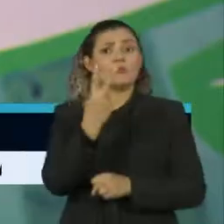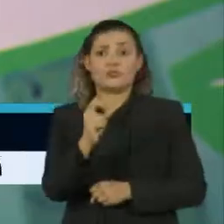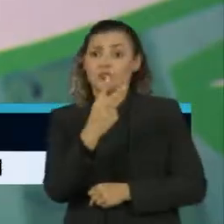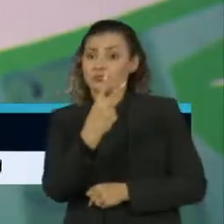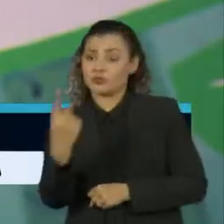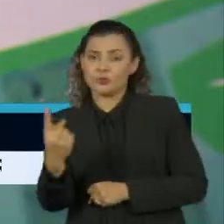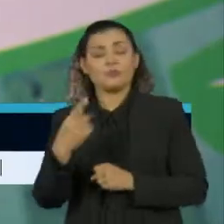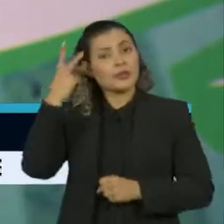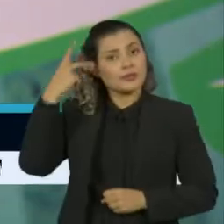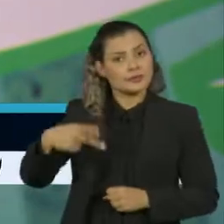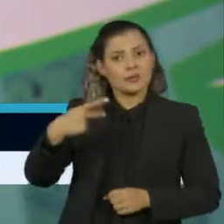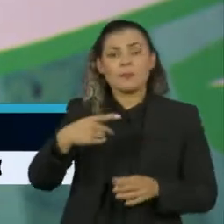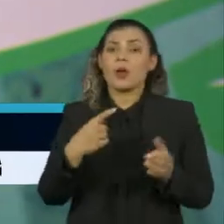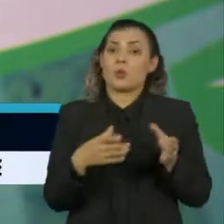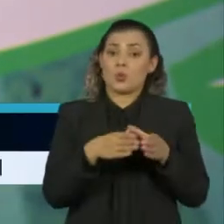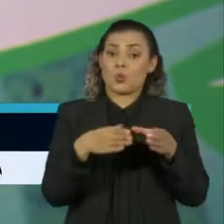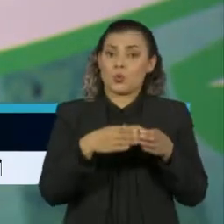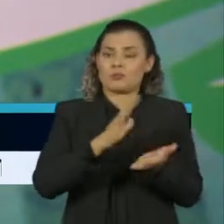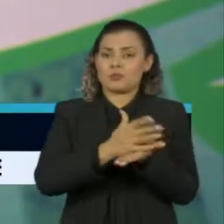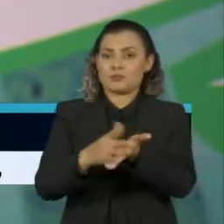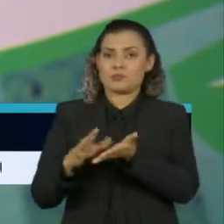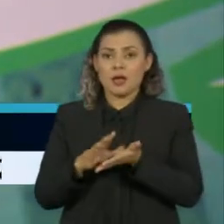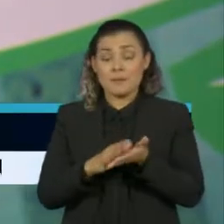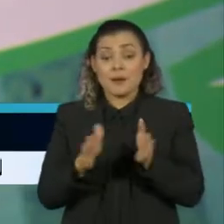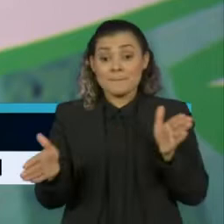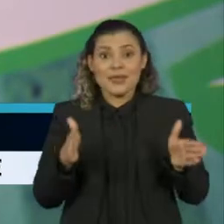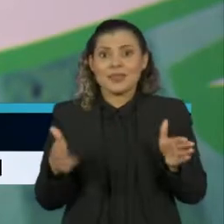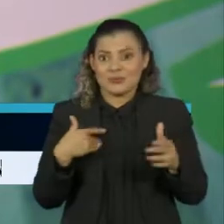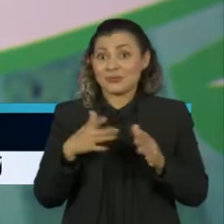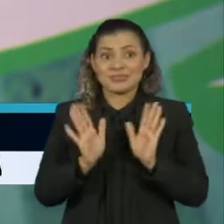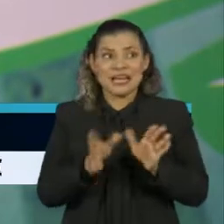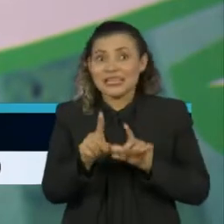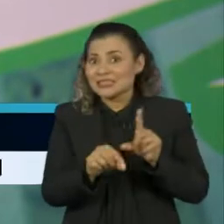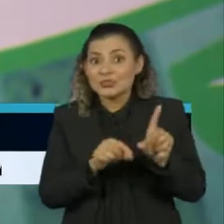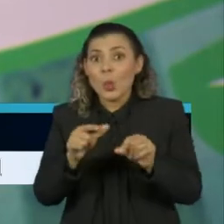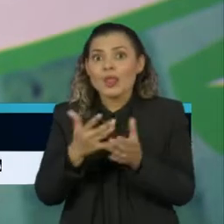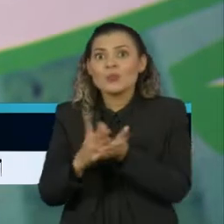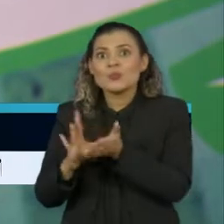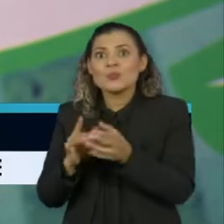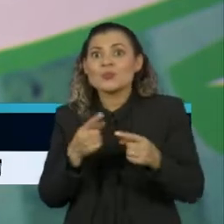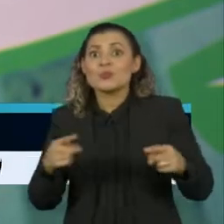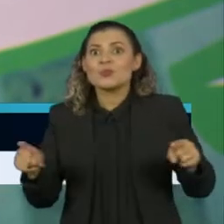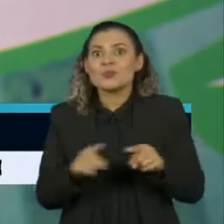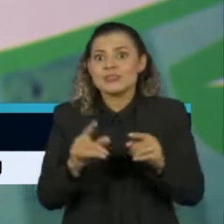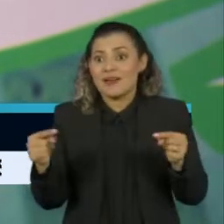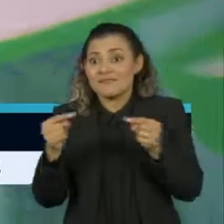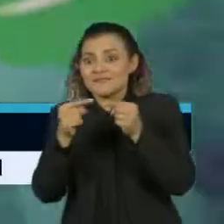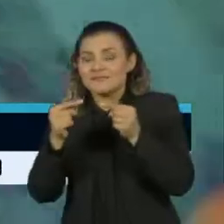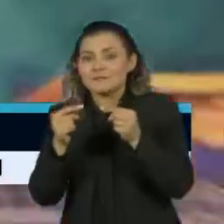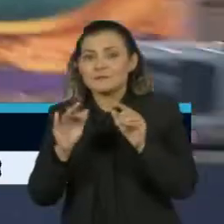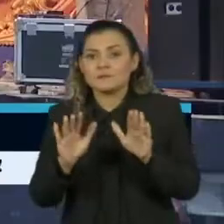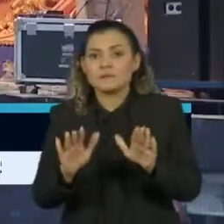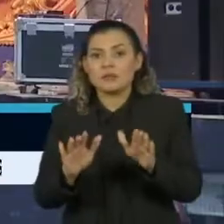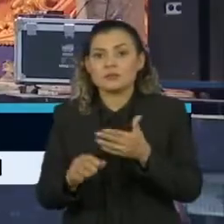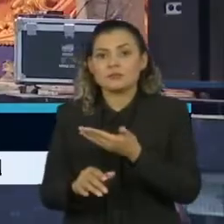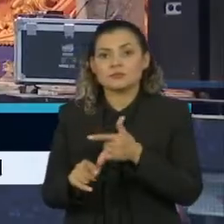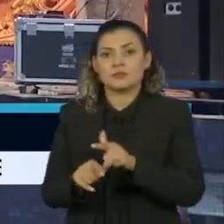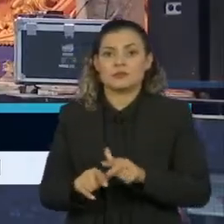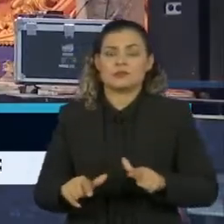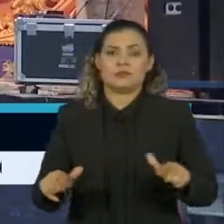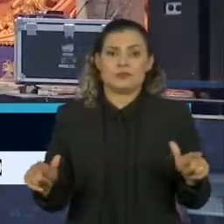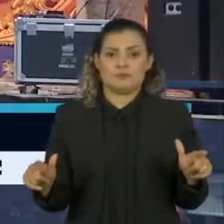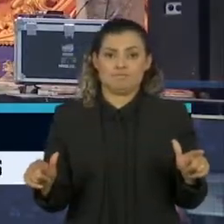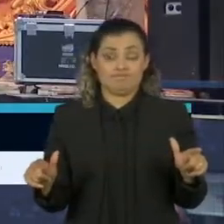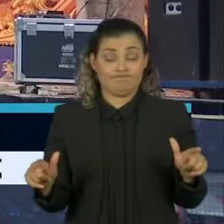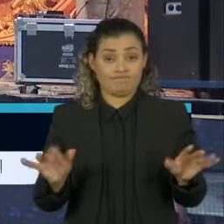Aqui em São Paulo, as escolas de samba estariam nessa época do ano escolhendo o samba-enredo. Mas o palco ainda está vazio.